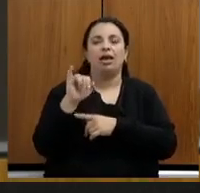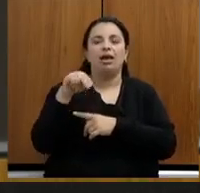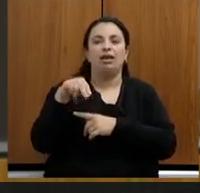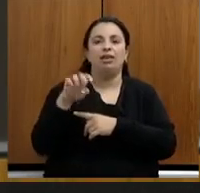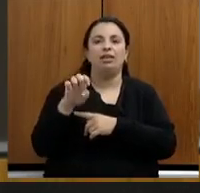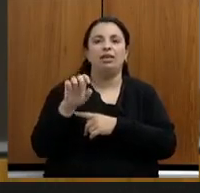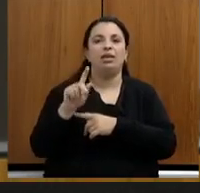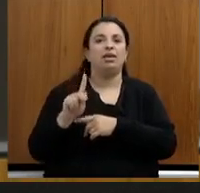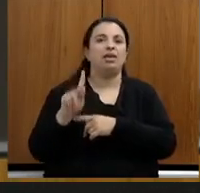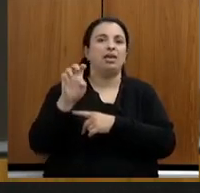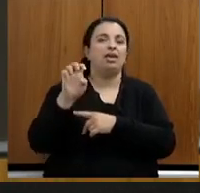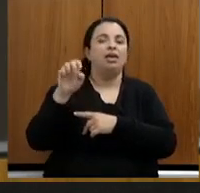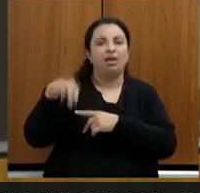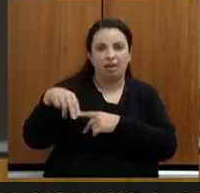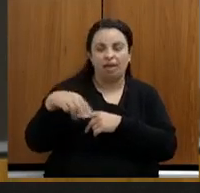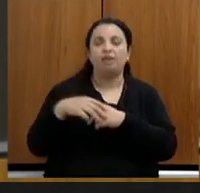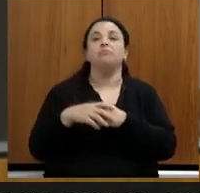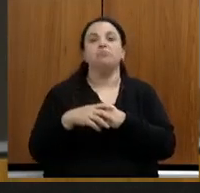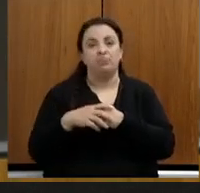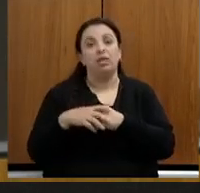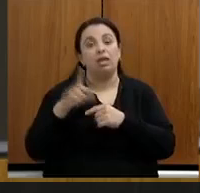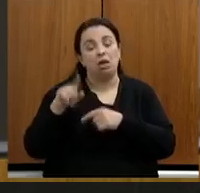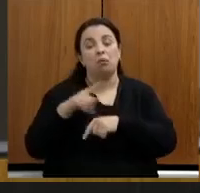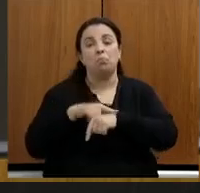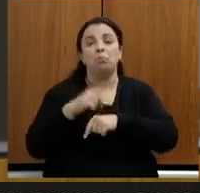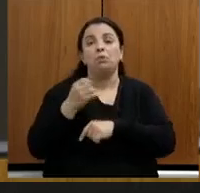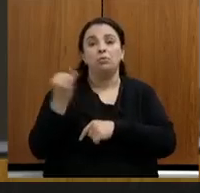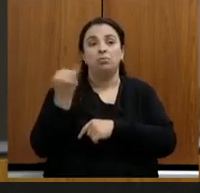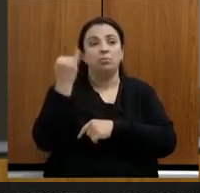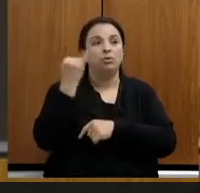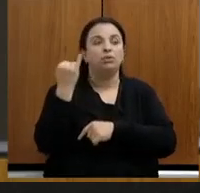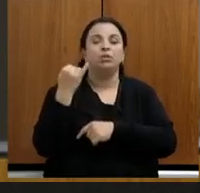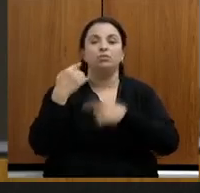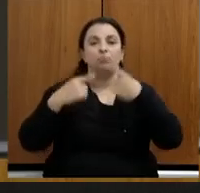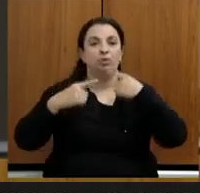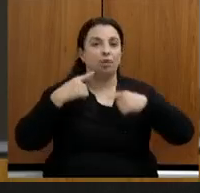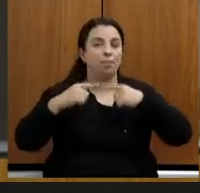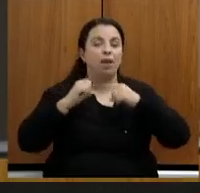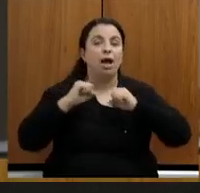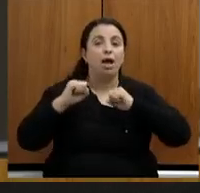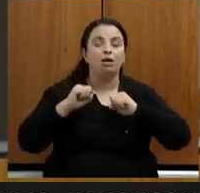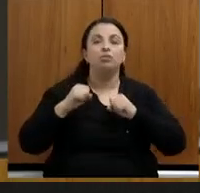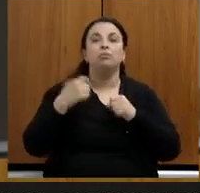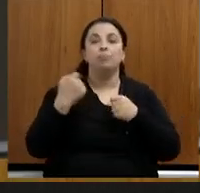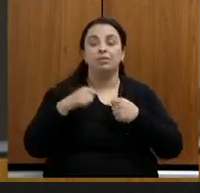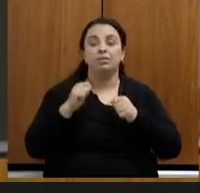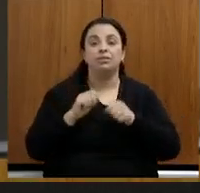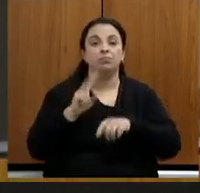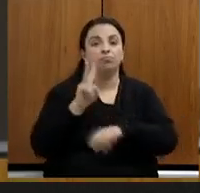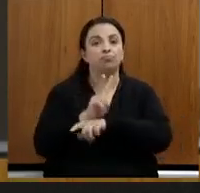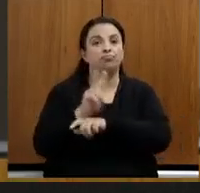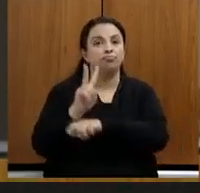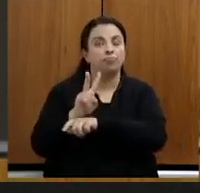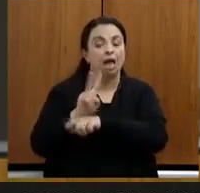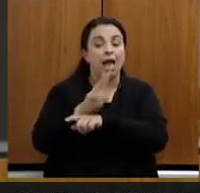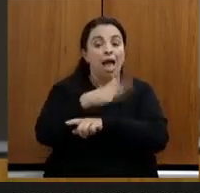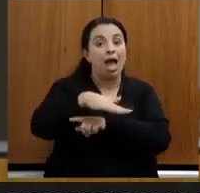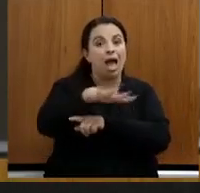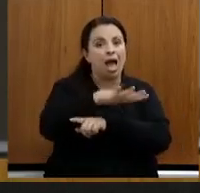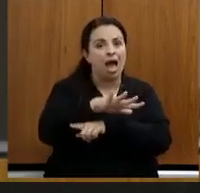nós estamos no momento em que nós precisamos dar suporte às nossas áreas de proteção e não